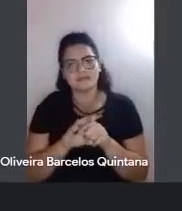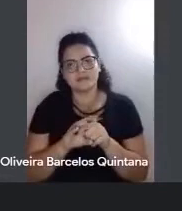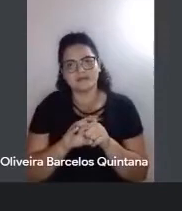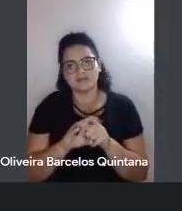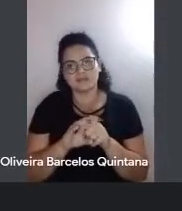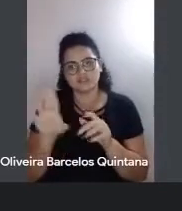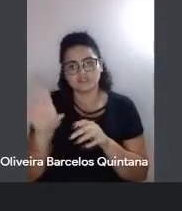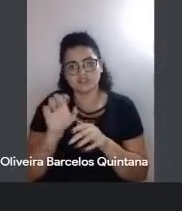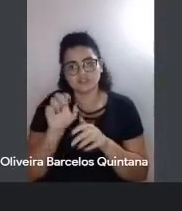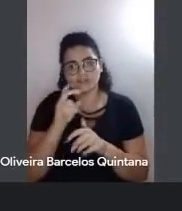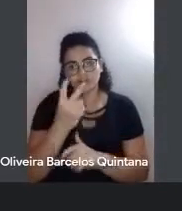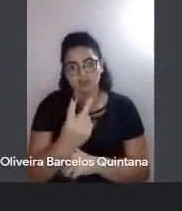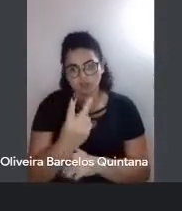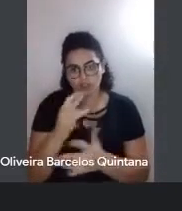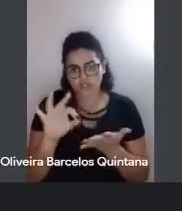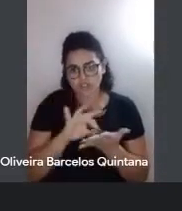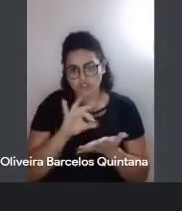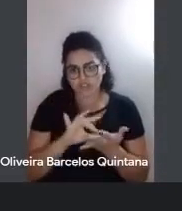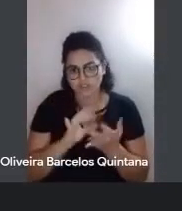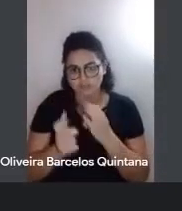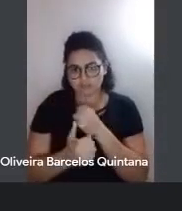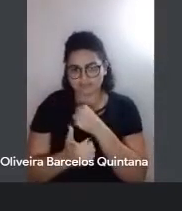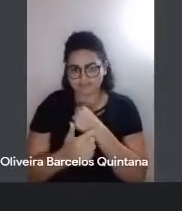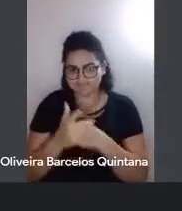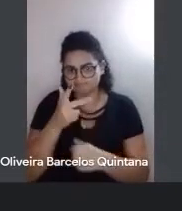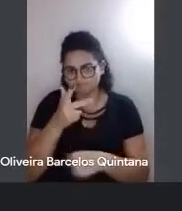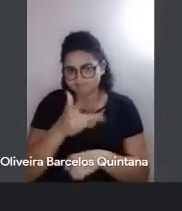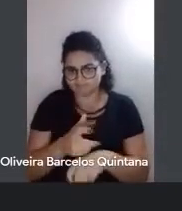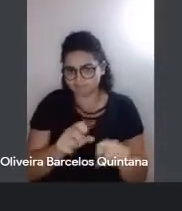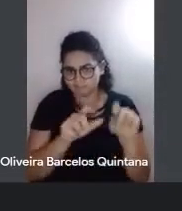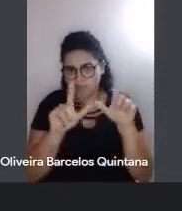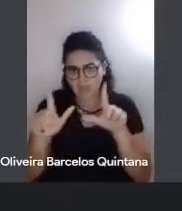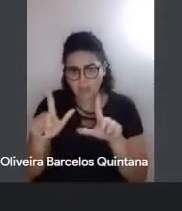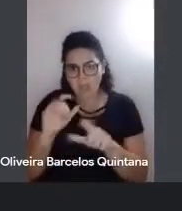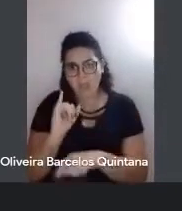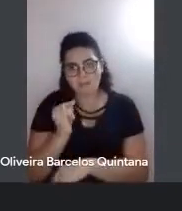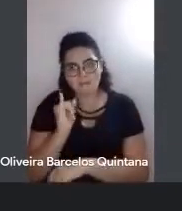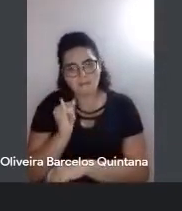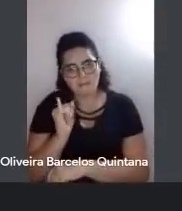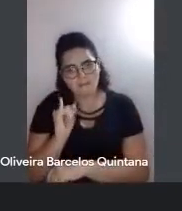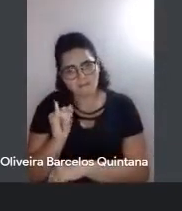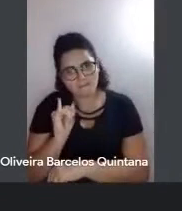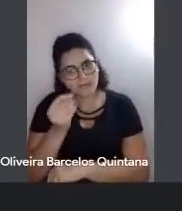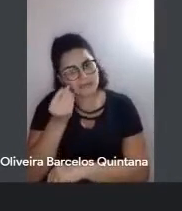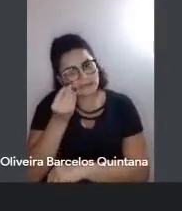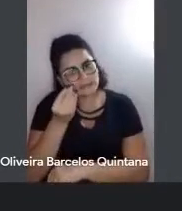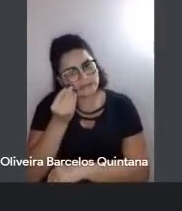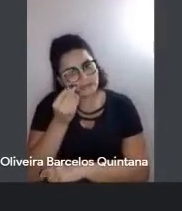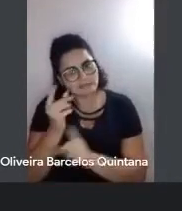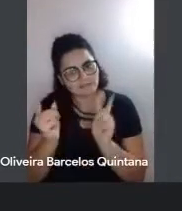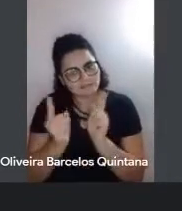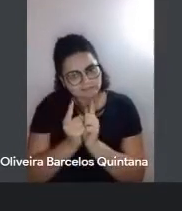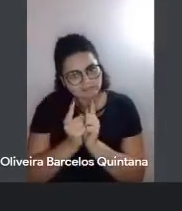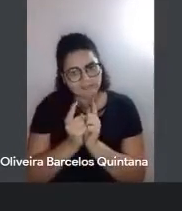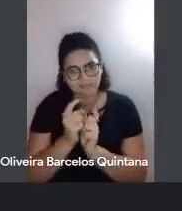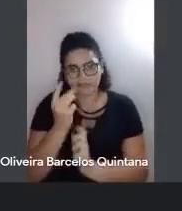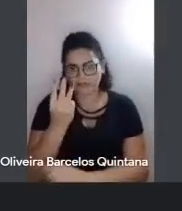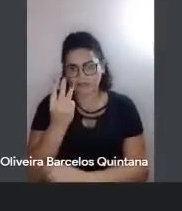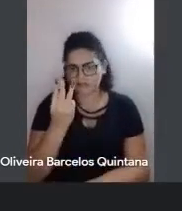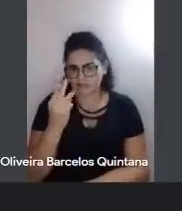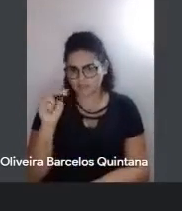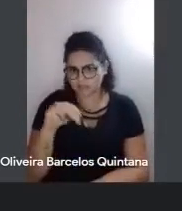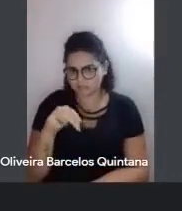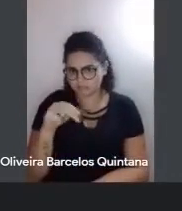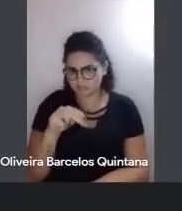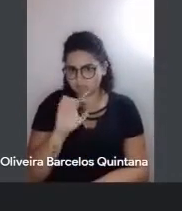inscritos, eles abrem suas câmeras, falam um pouquinho, vamos tentar ser um pouco mais sucintos, três minutinhos para cada um,